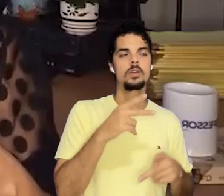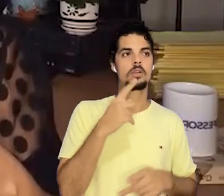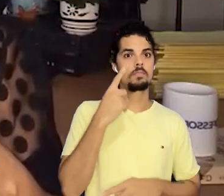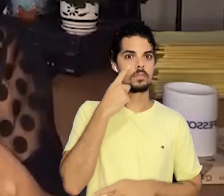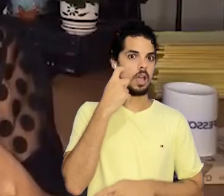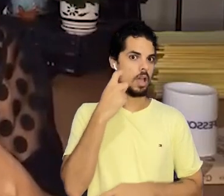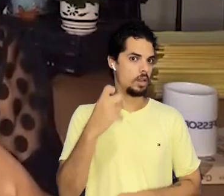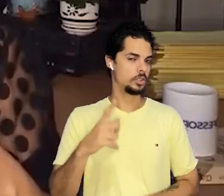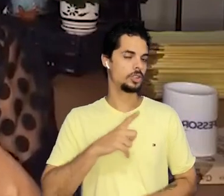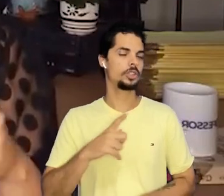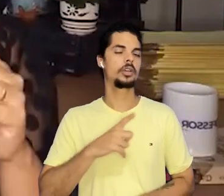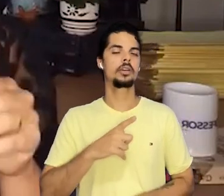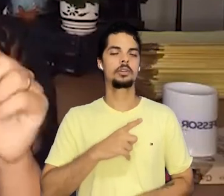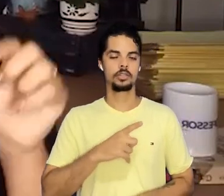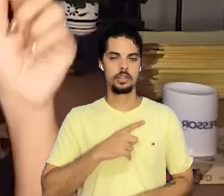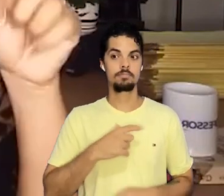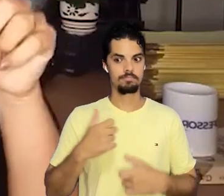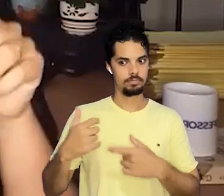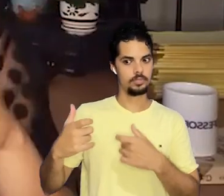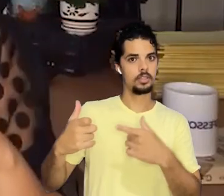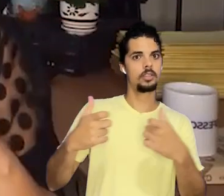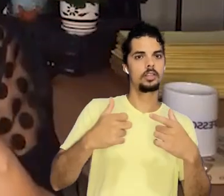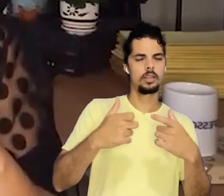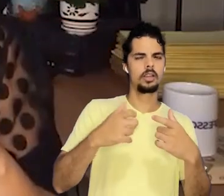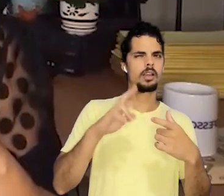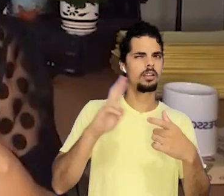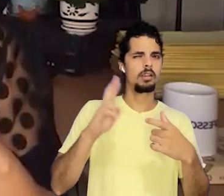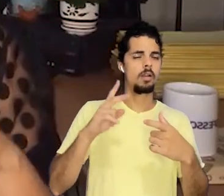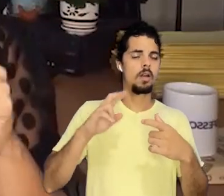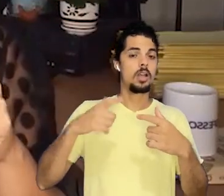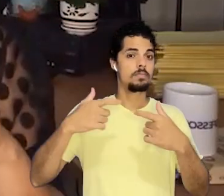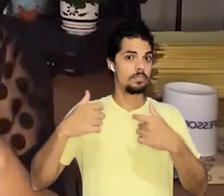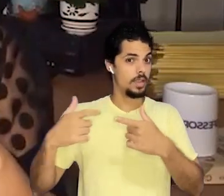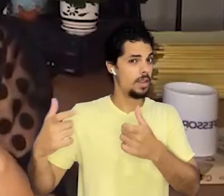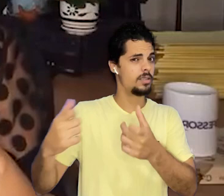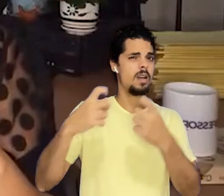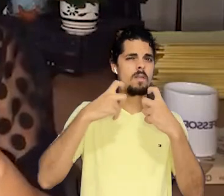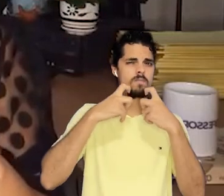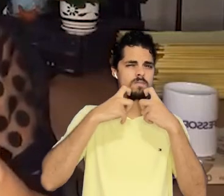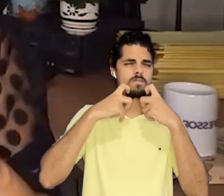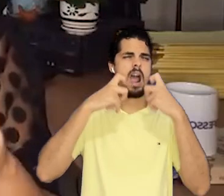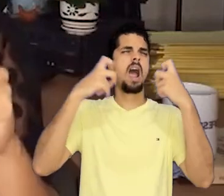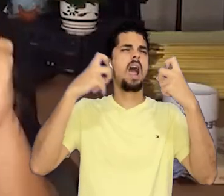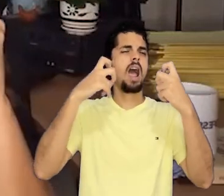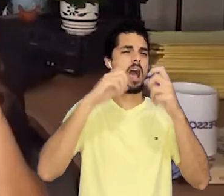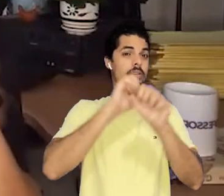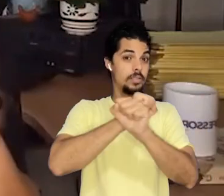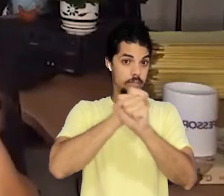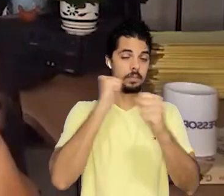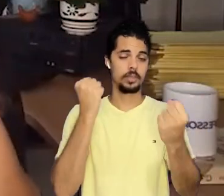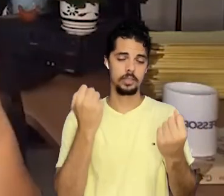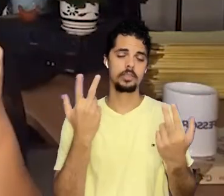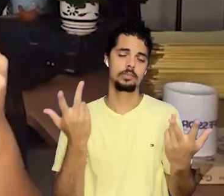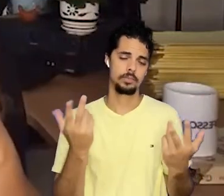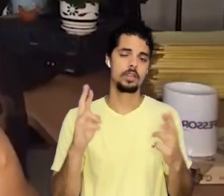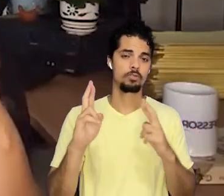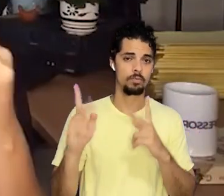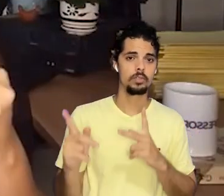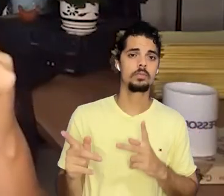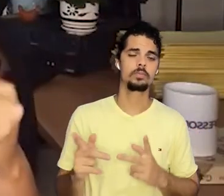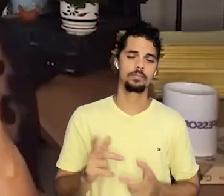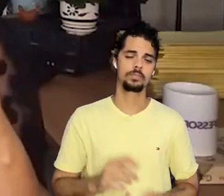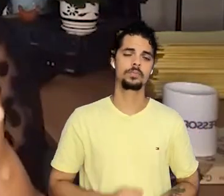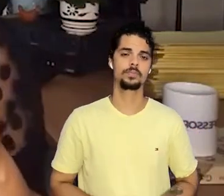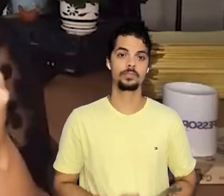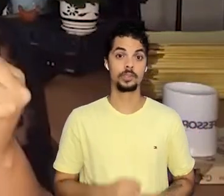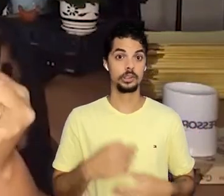dessas guerras. E no texto especificamente, que ele trabalha o norte do país, lá ele trabalha a